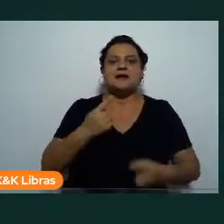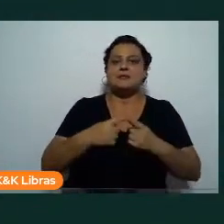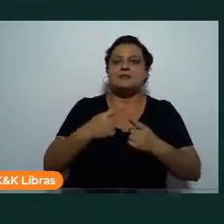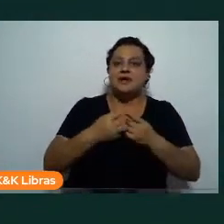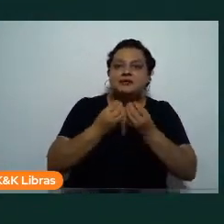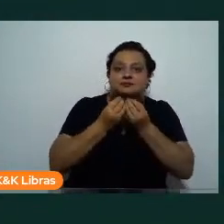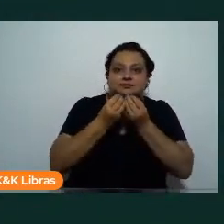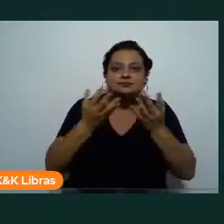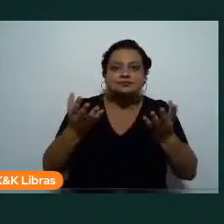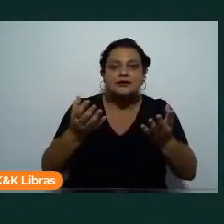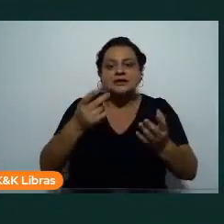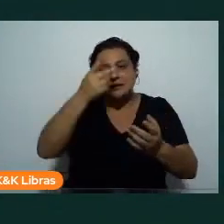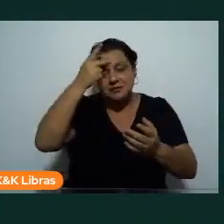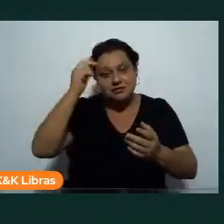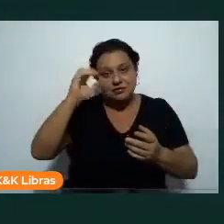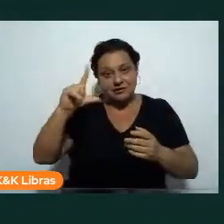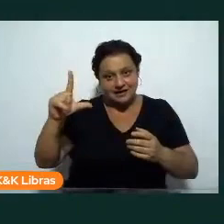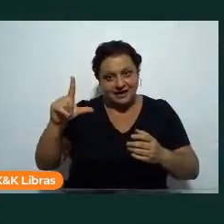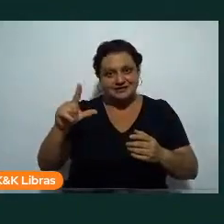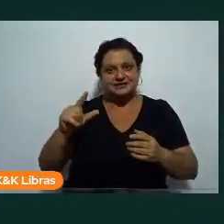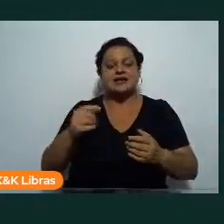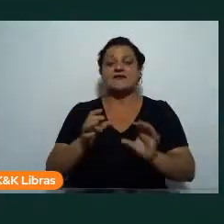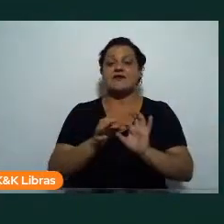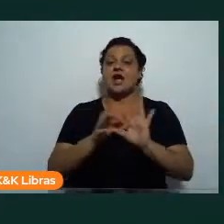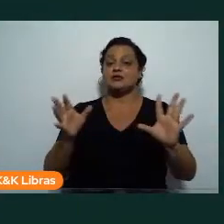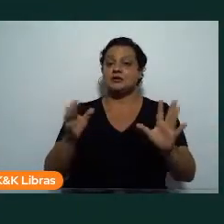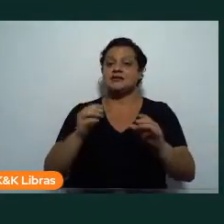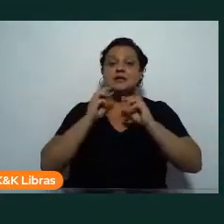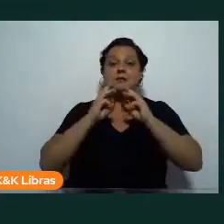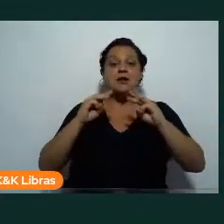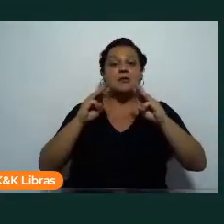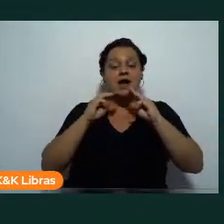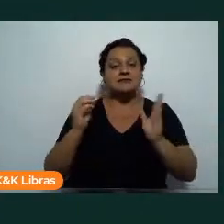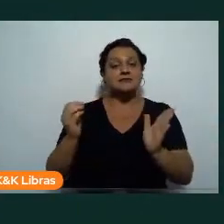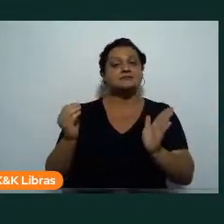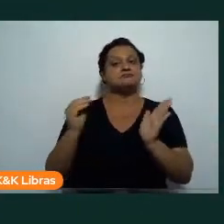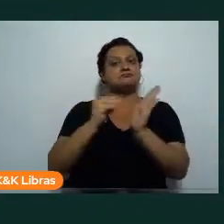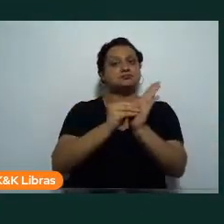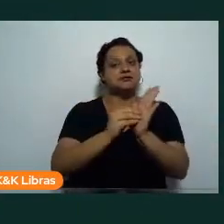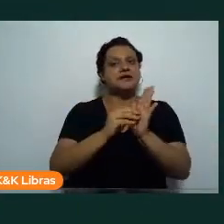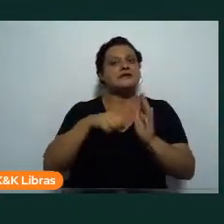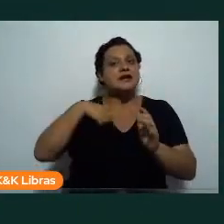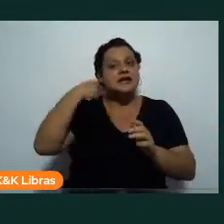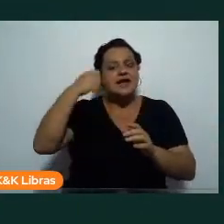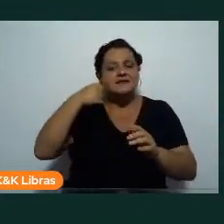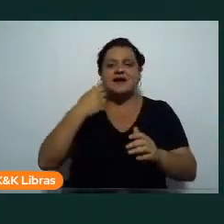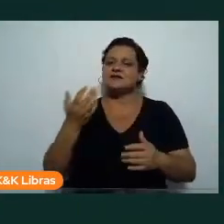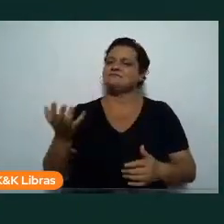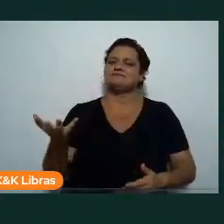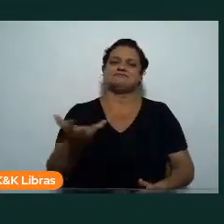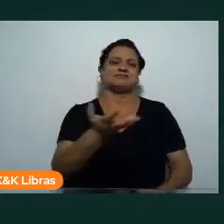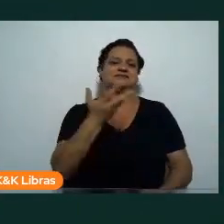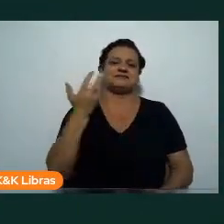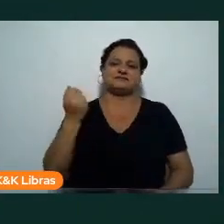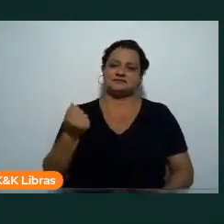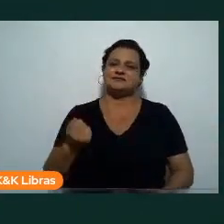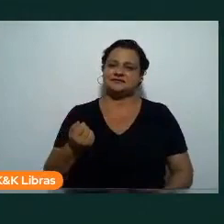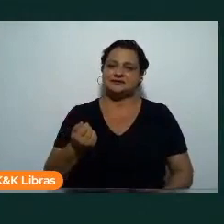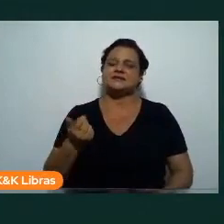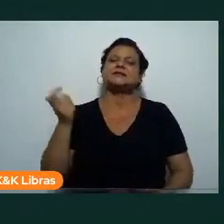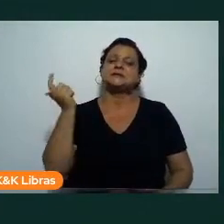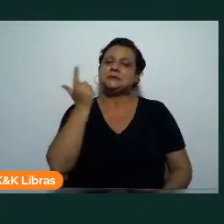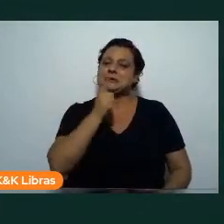cliente de vocês, autorizado pelo marketing, gravado, gente, isso aí vale diamante. Isso aí vale